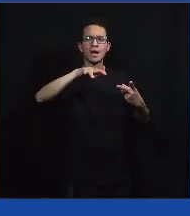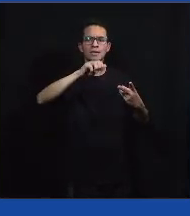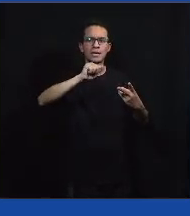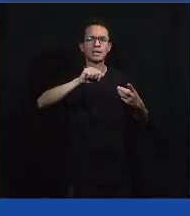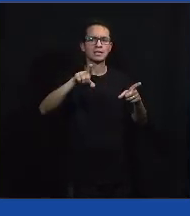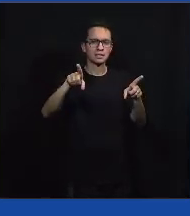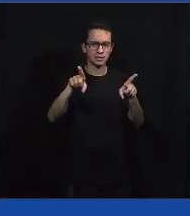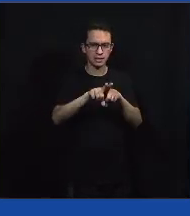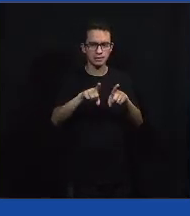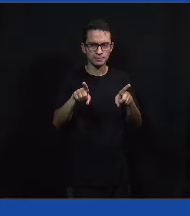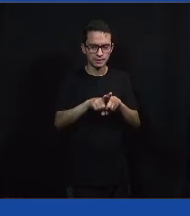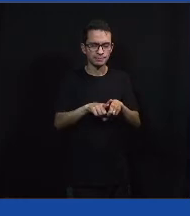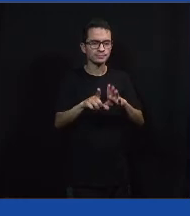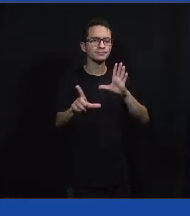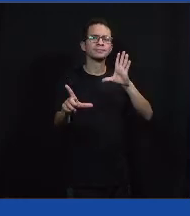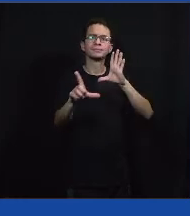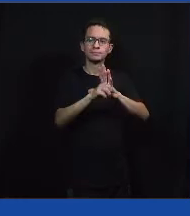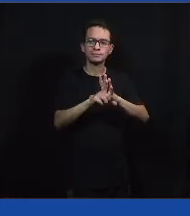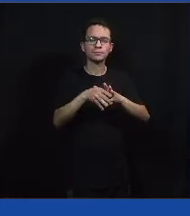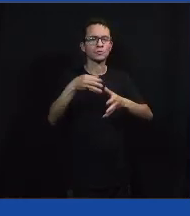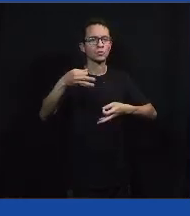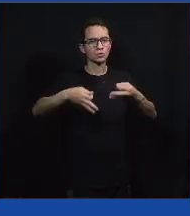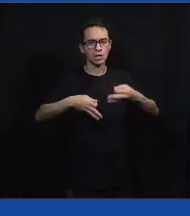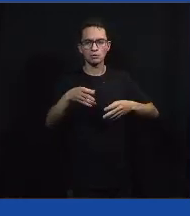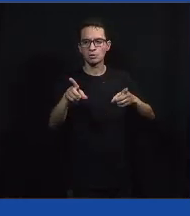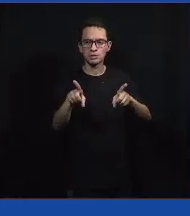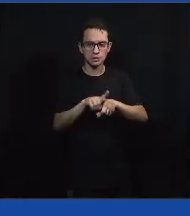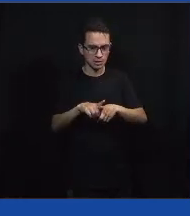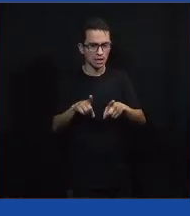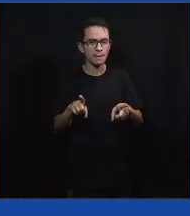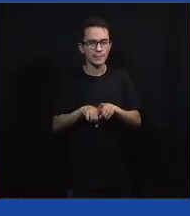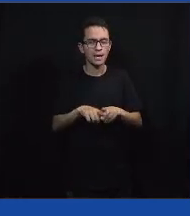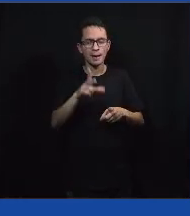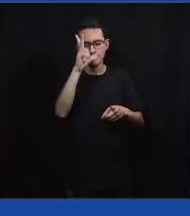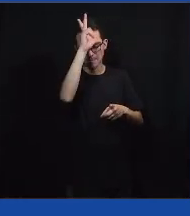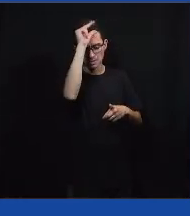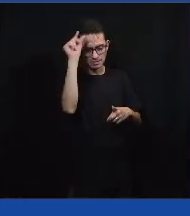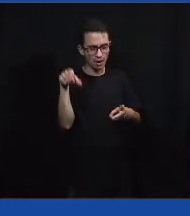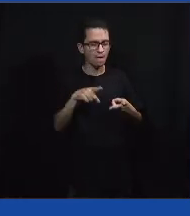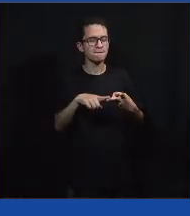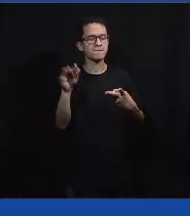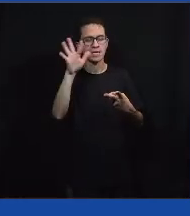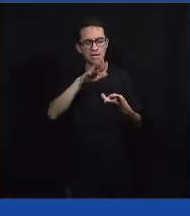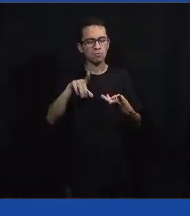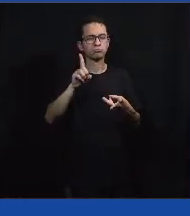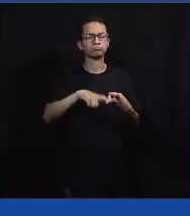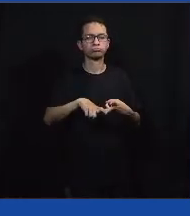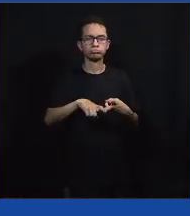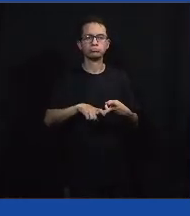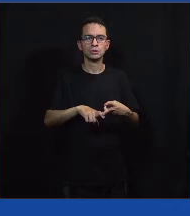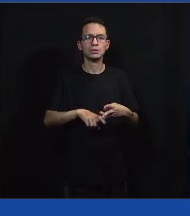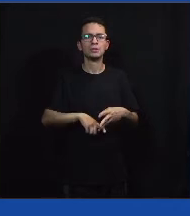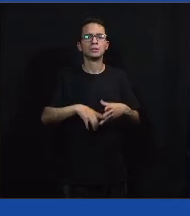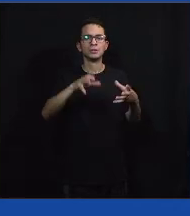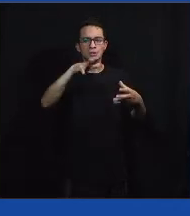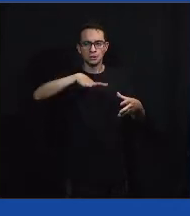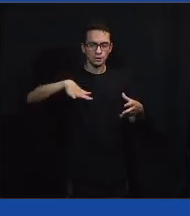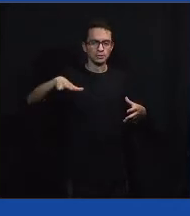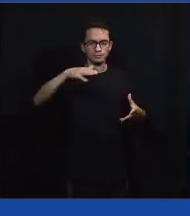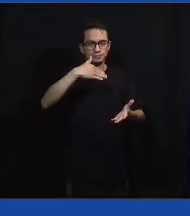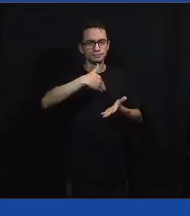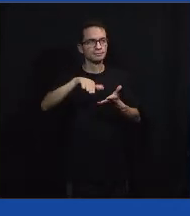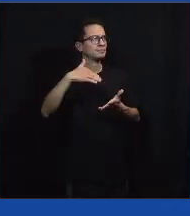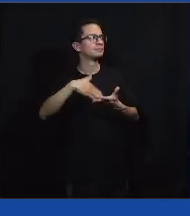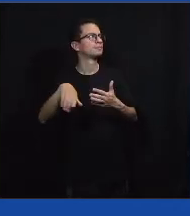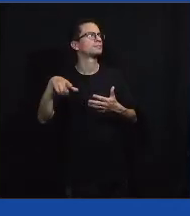poder executivo, legislativo ou judiciário, esfera municipal, estadual e federal e instituições, secretaria de educação,